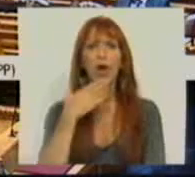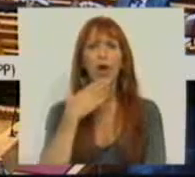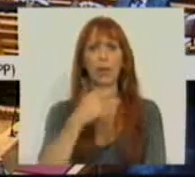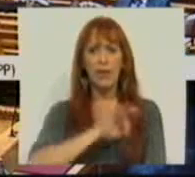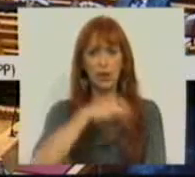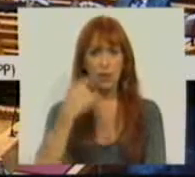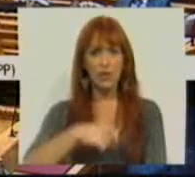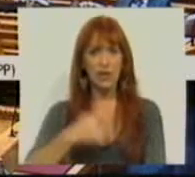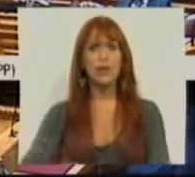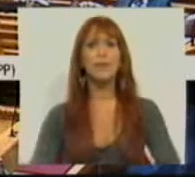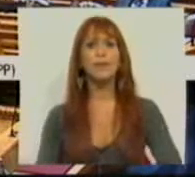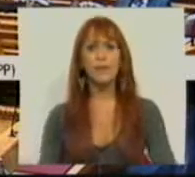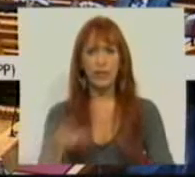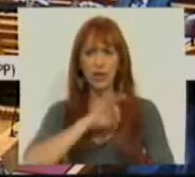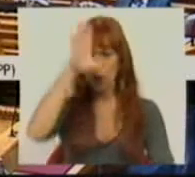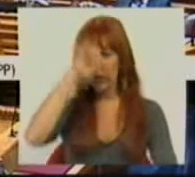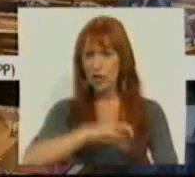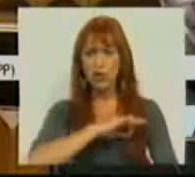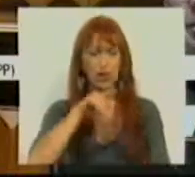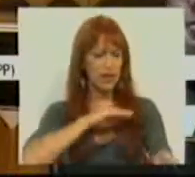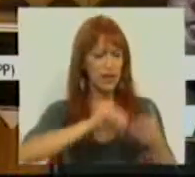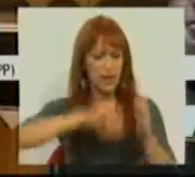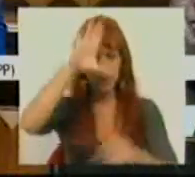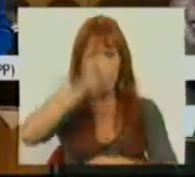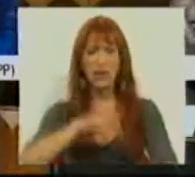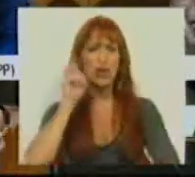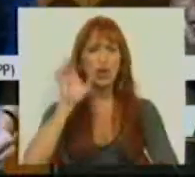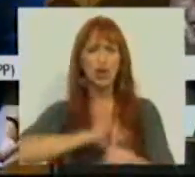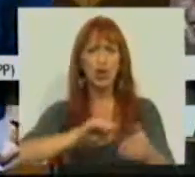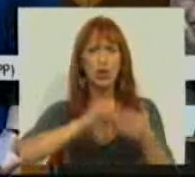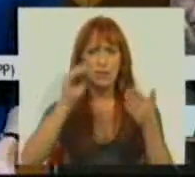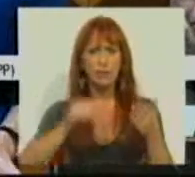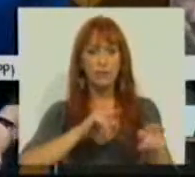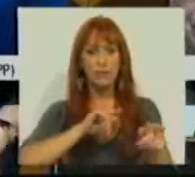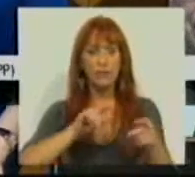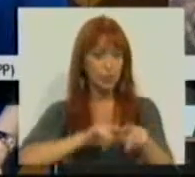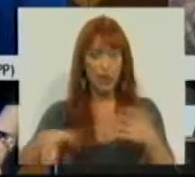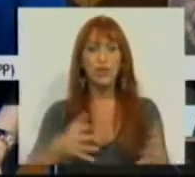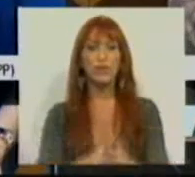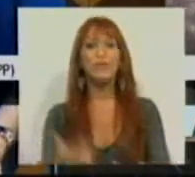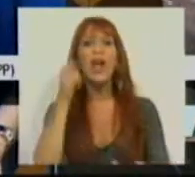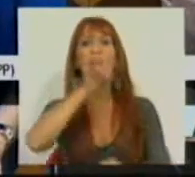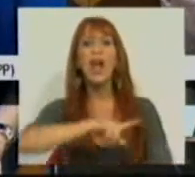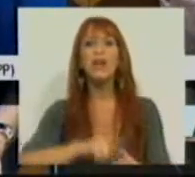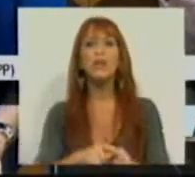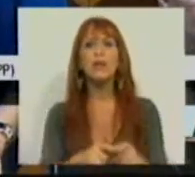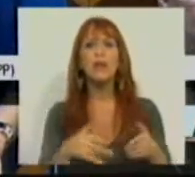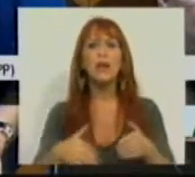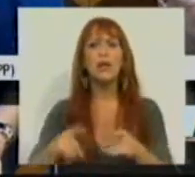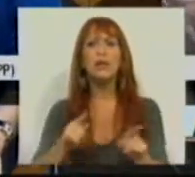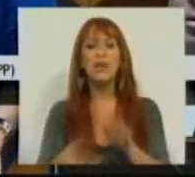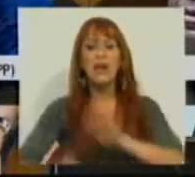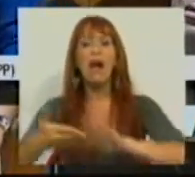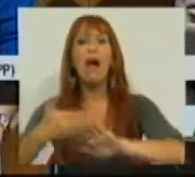Senhor Presidente, Senhor Ministro, Senhor Secretário de Estado, Senhoras e Senhores Deputados. Quem em caminho leva